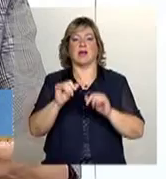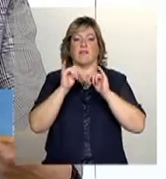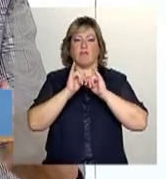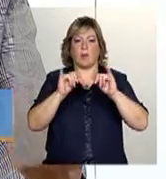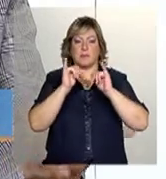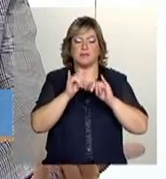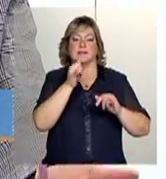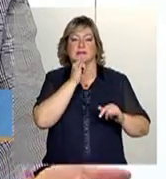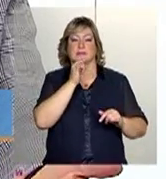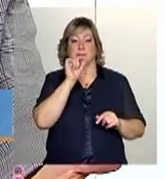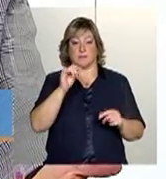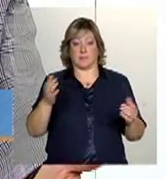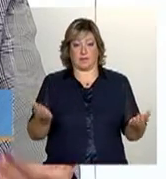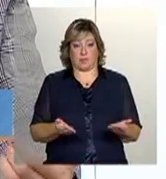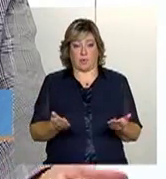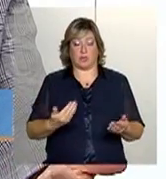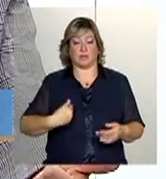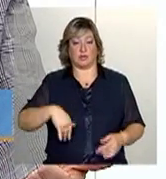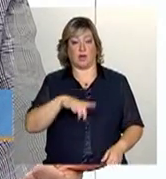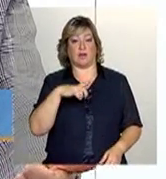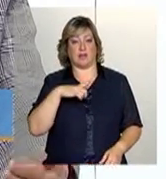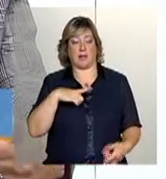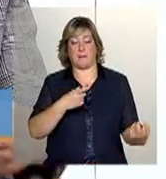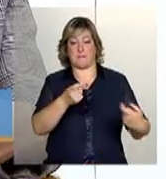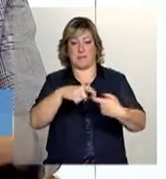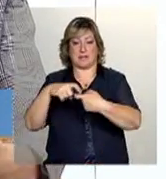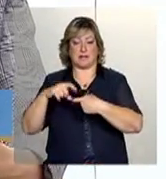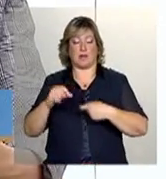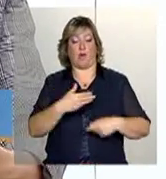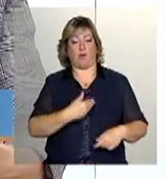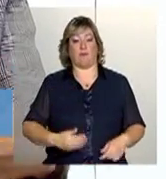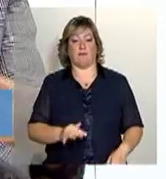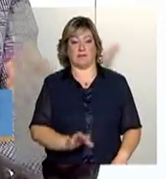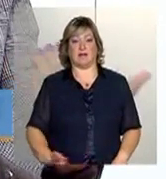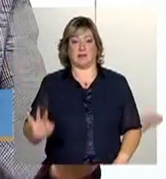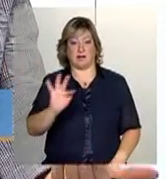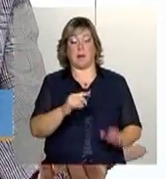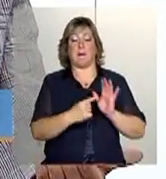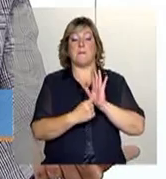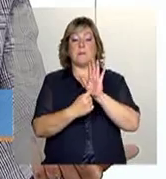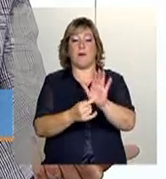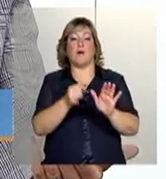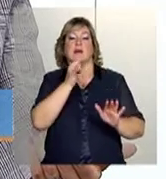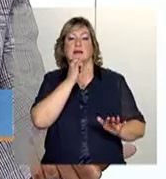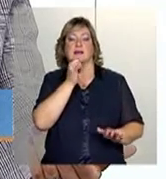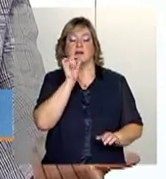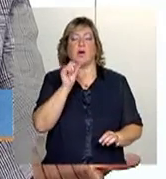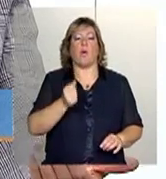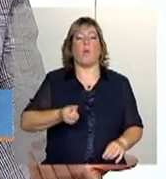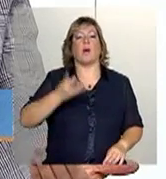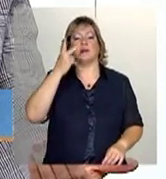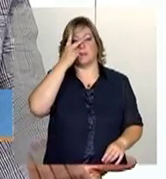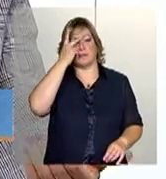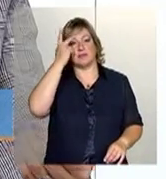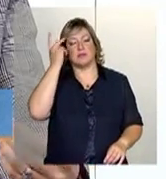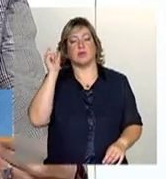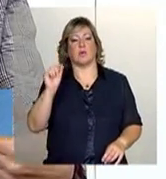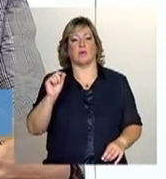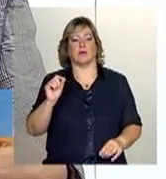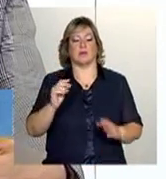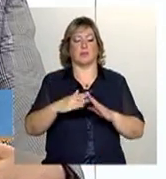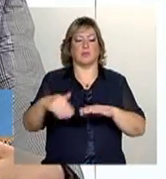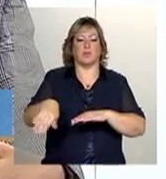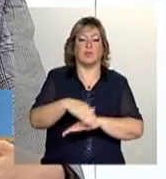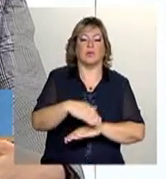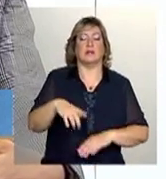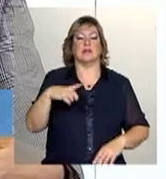Por exemplo, hoje em dia a gente tem algumas parcerias a nível do governo federal, que nos indicam, por exemplo, quantas pessoas em situação de rua existem no Brasil,